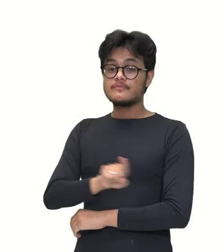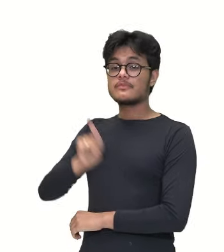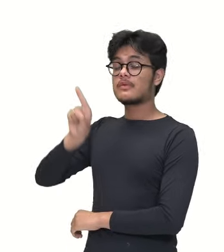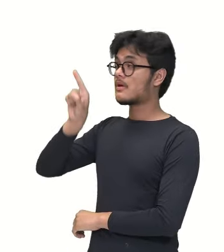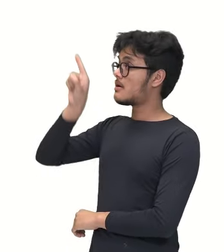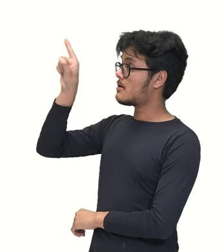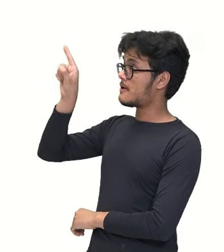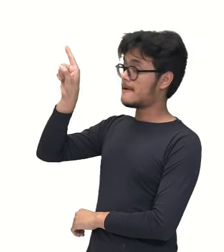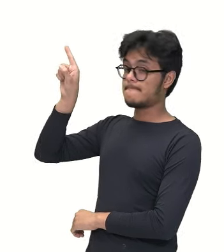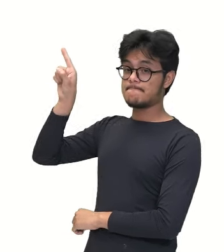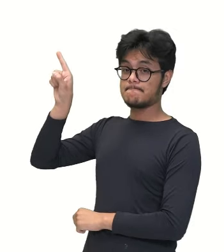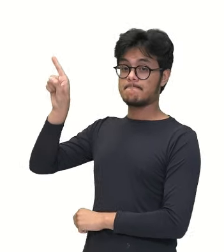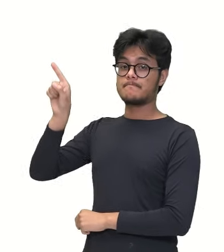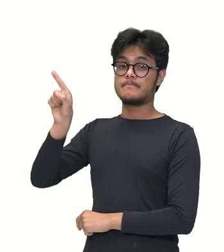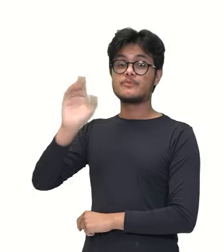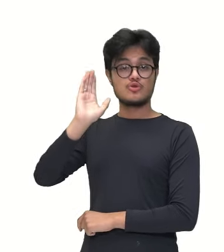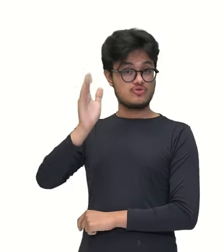aqui,